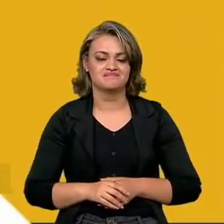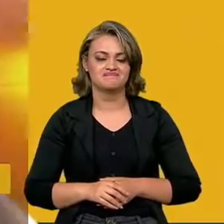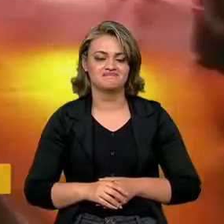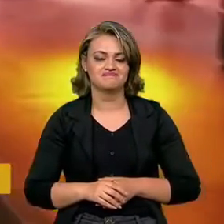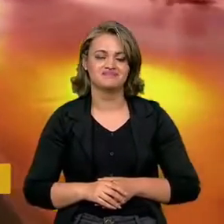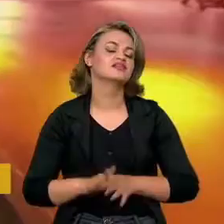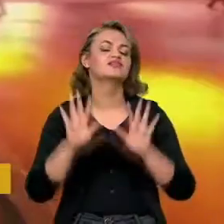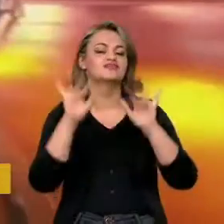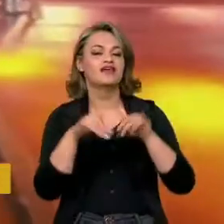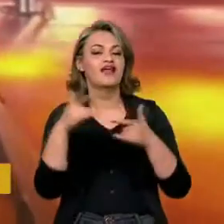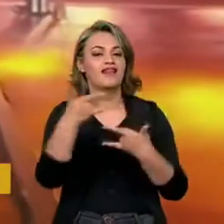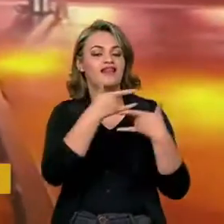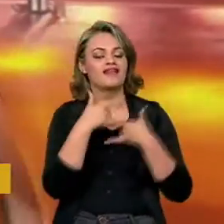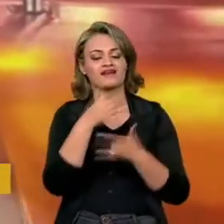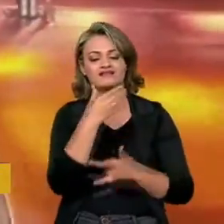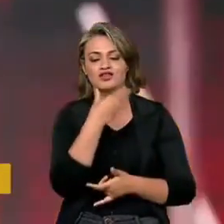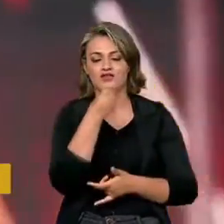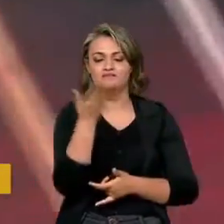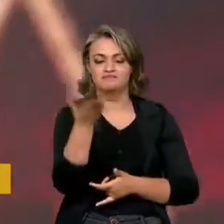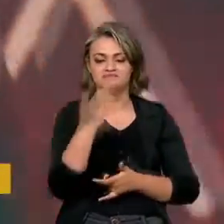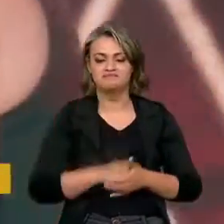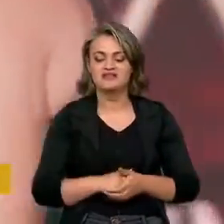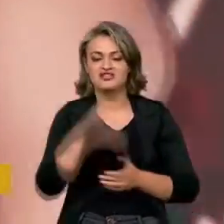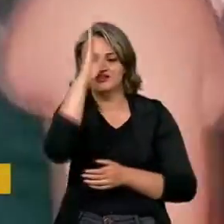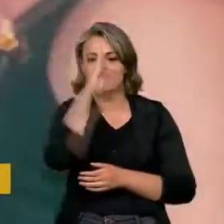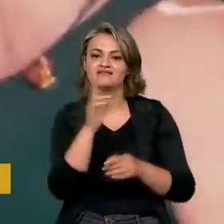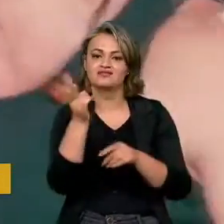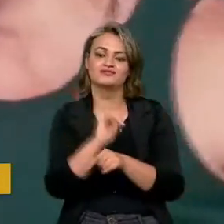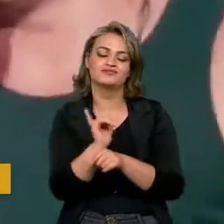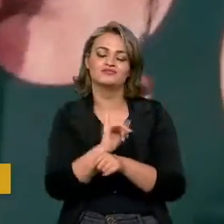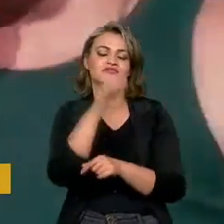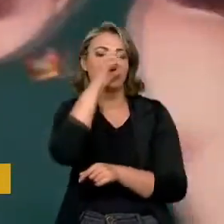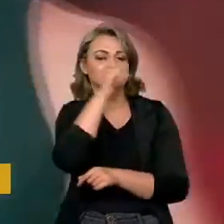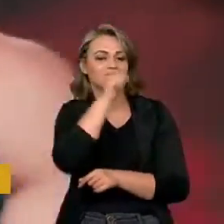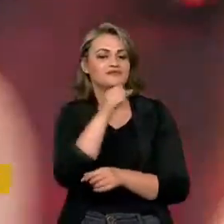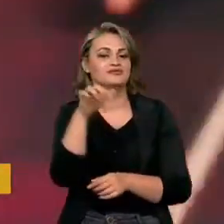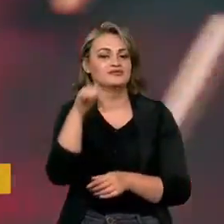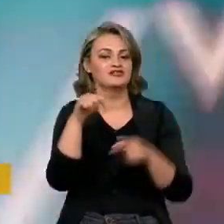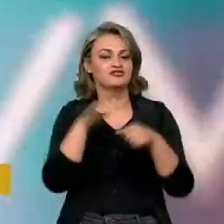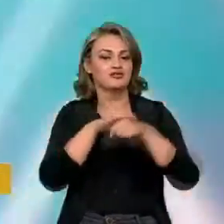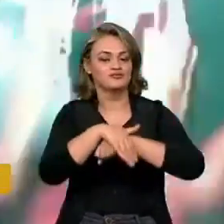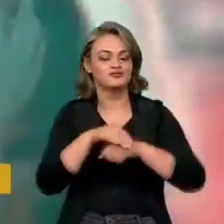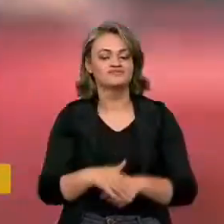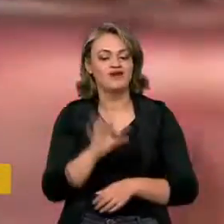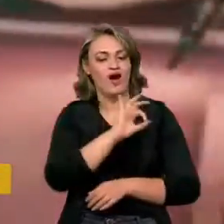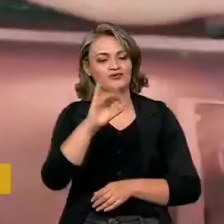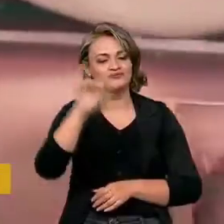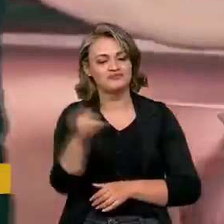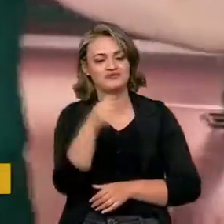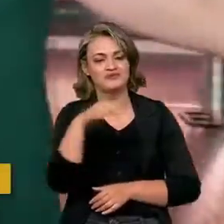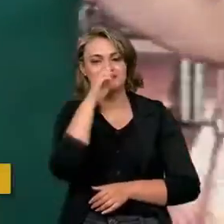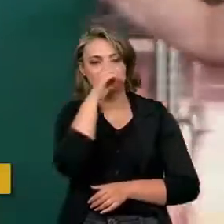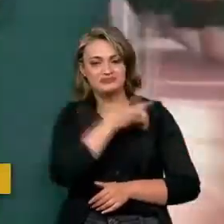E pra encerrar, live do Wesley Safadão, de graça no YouTube, neste sábado, às 7 da noite. Um ótimo fim de semana!